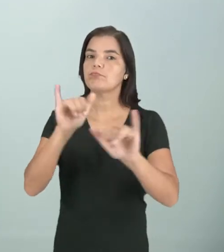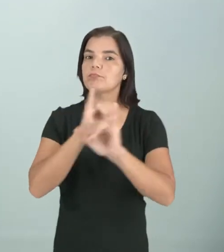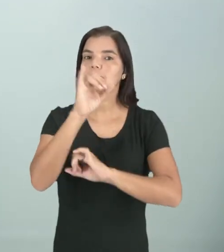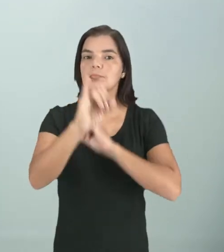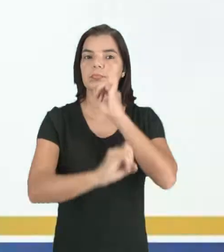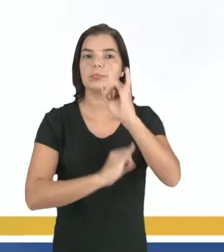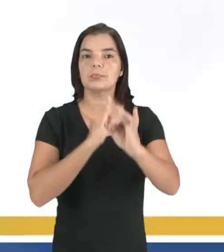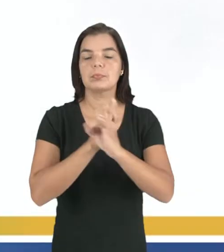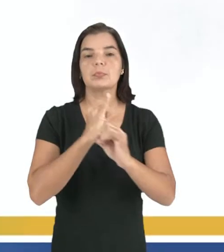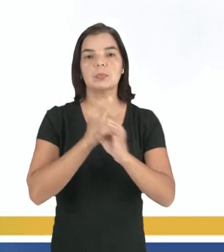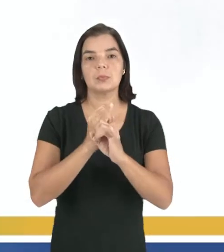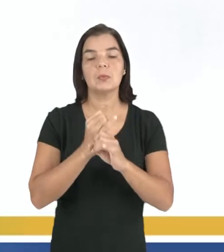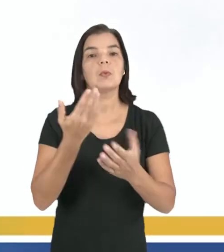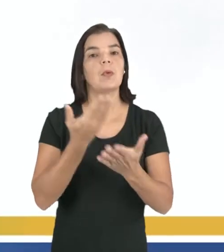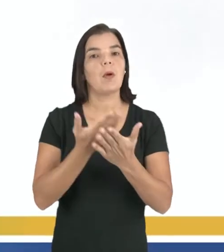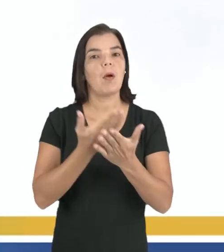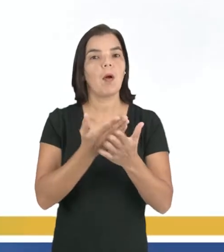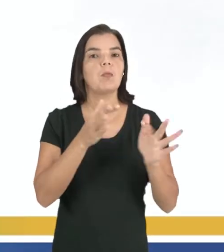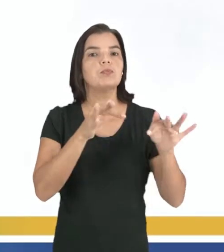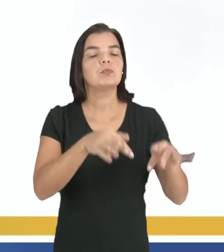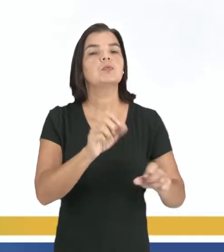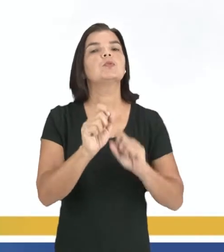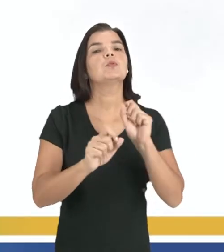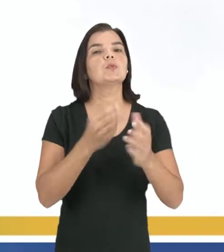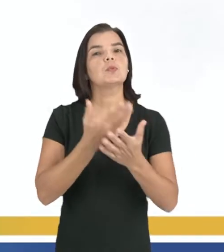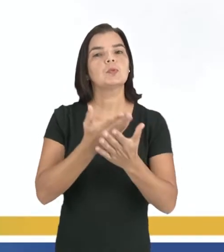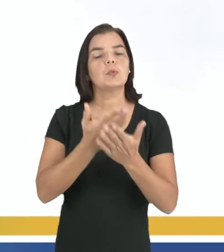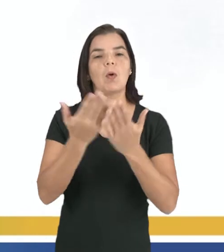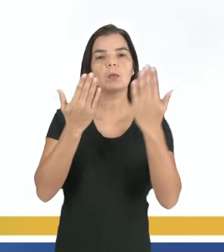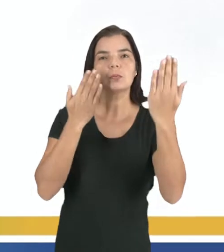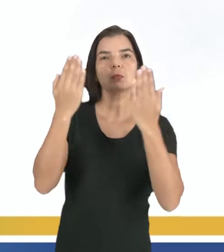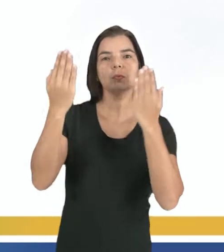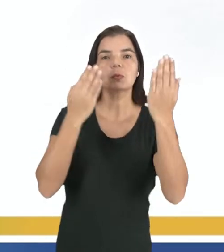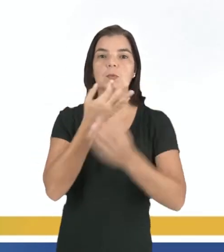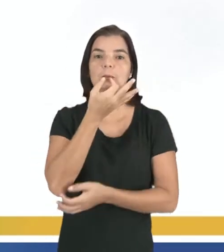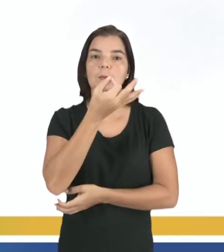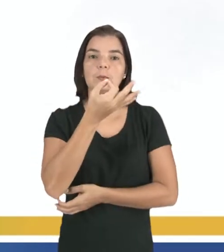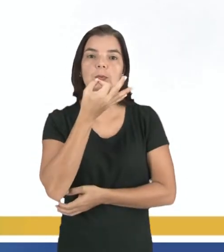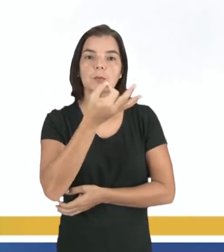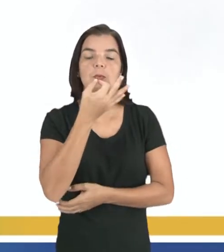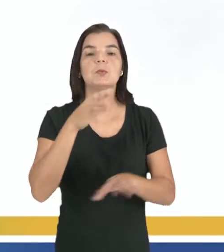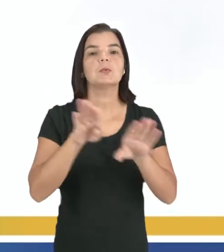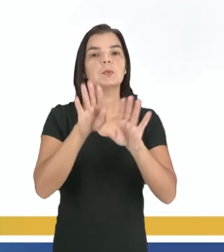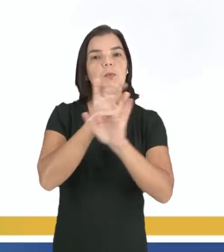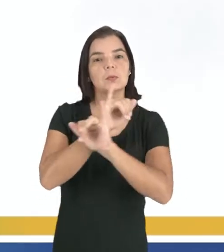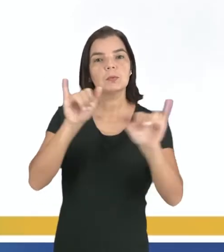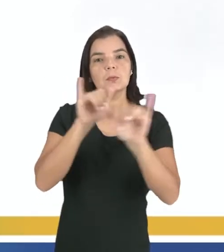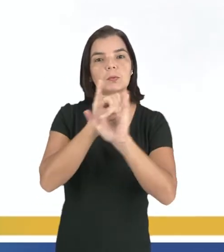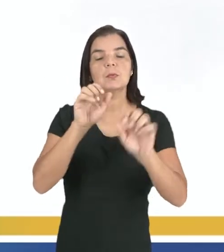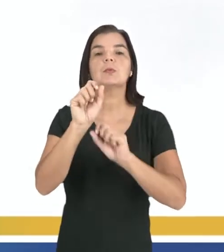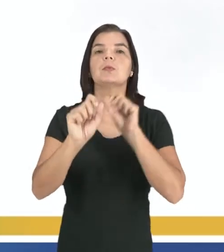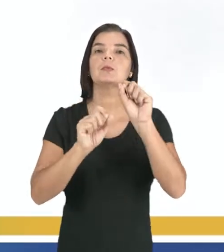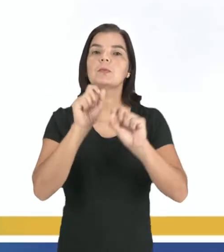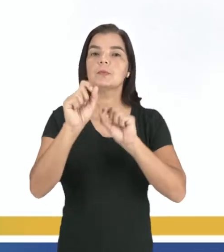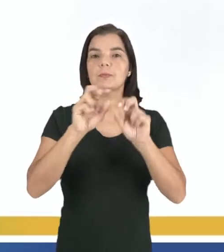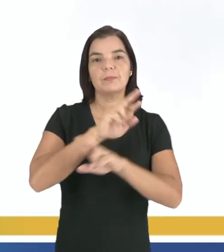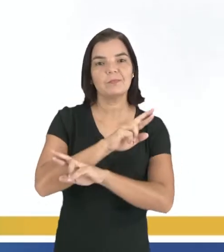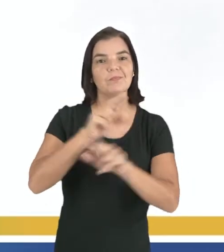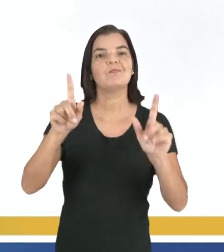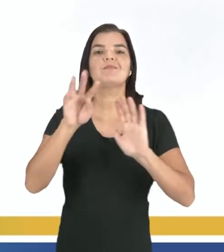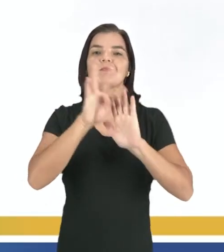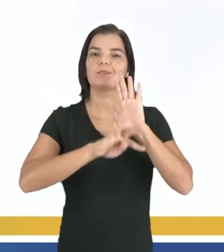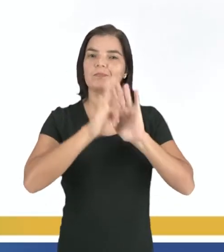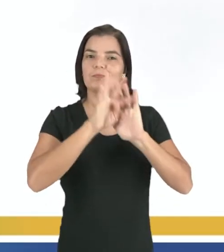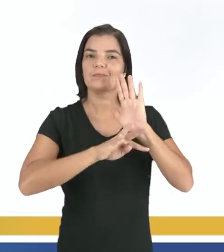Na nossa última aula, estudamos sobre a comparação de opiniões e informações veiculadas em diferentes